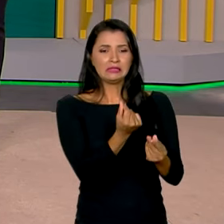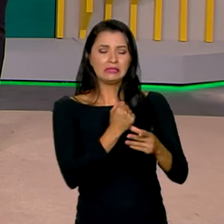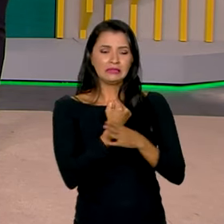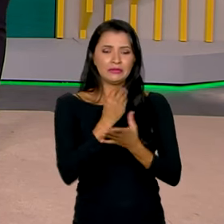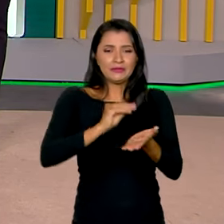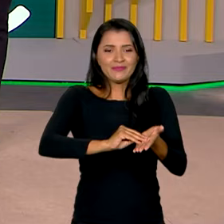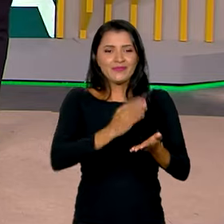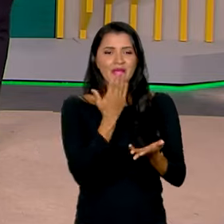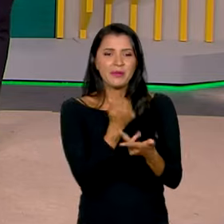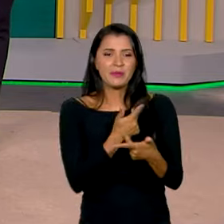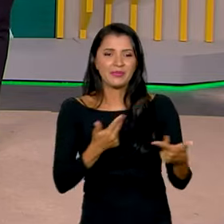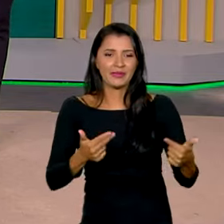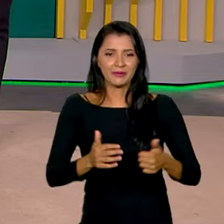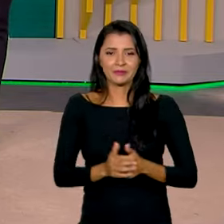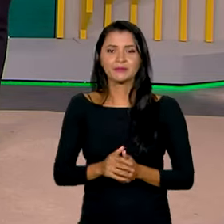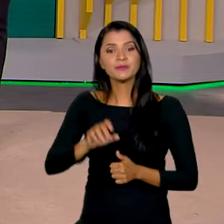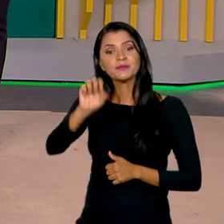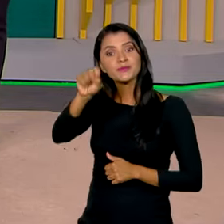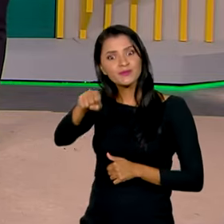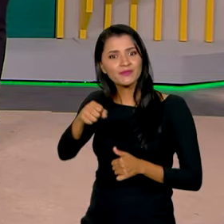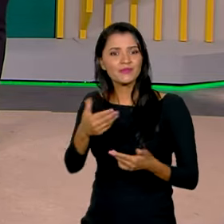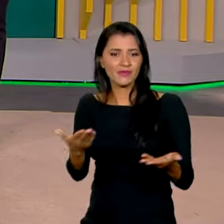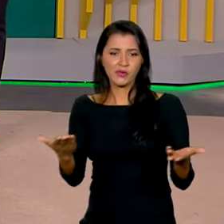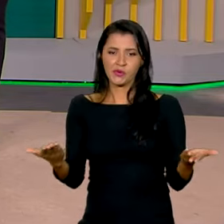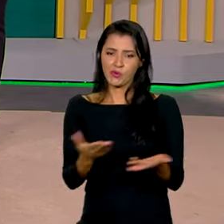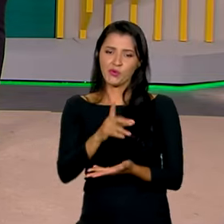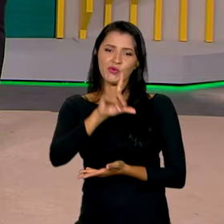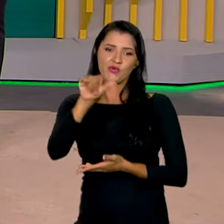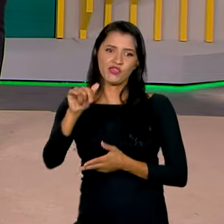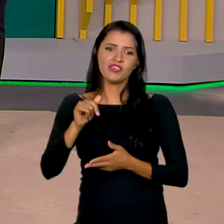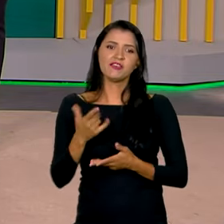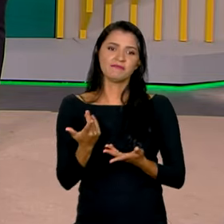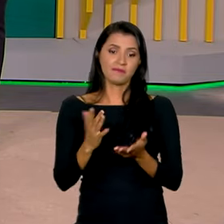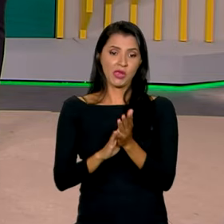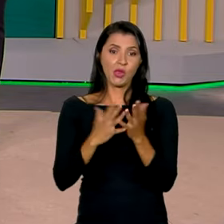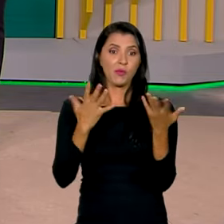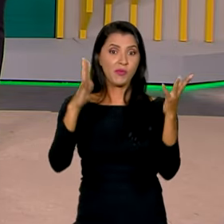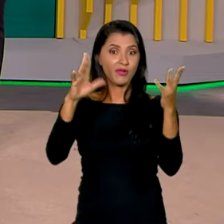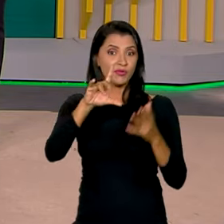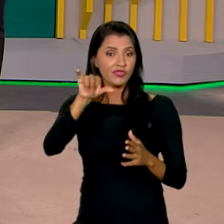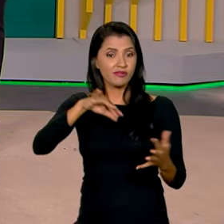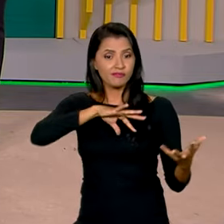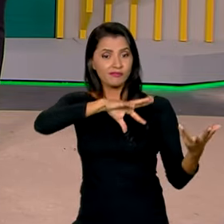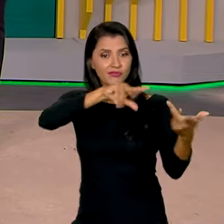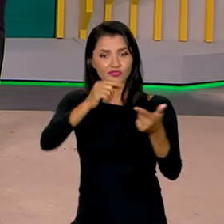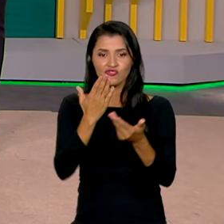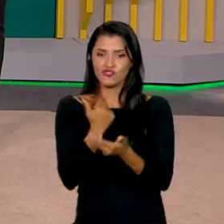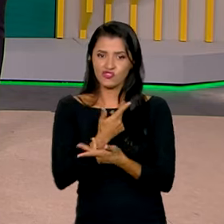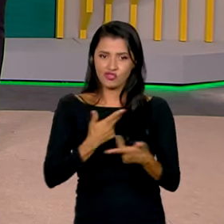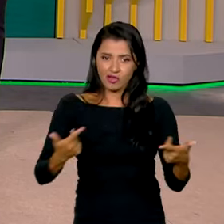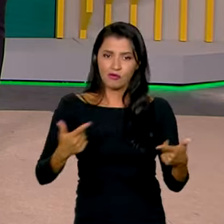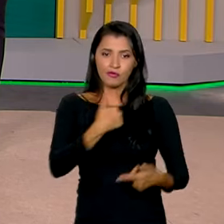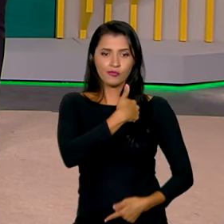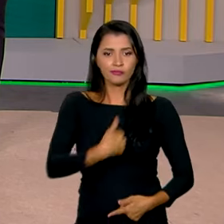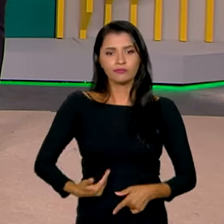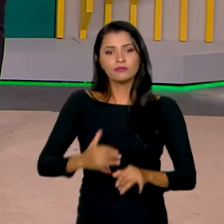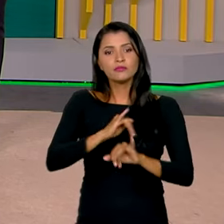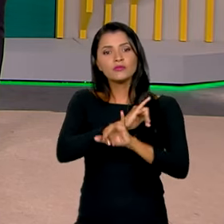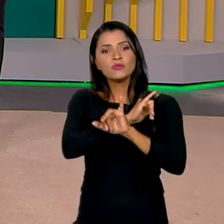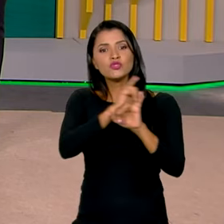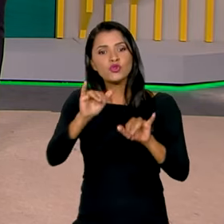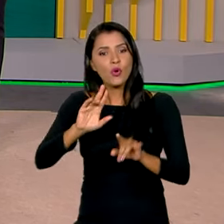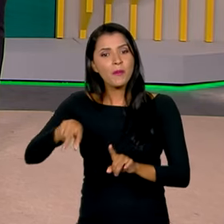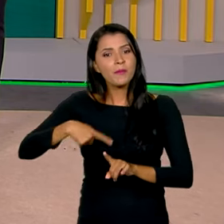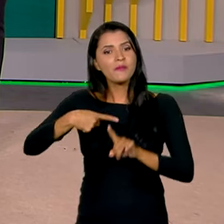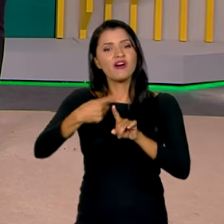alimentar. Isso mesmo, Carol. E hoje, data em que é comemorado o Dia Mundial da Alimentação, o governo anunciou mais recursos